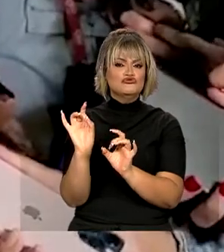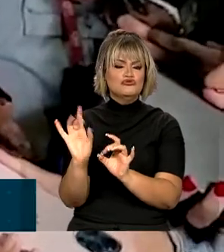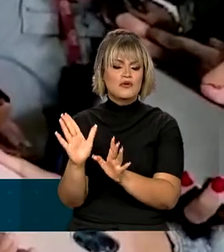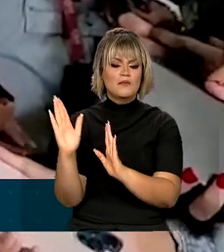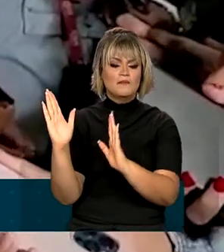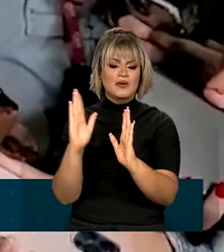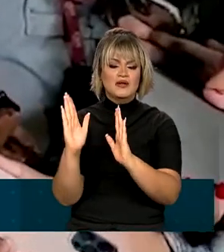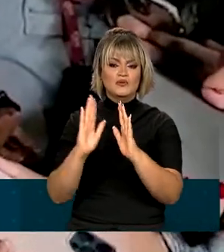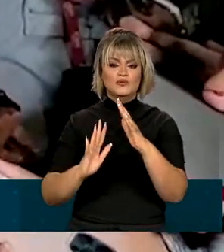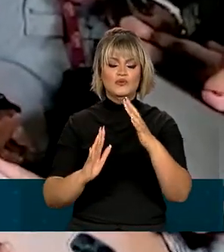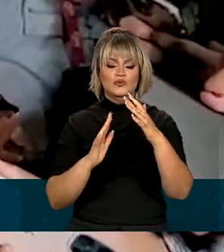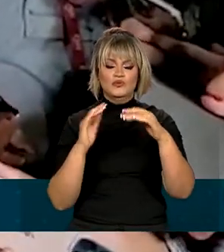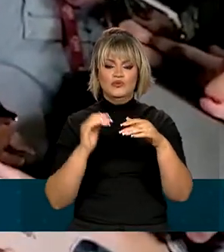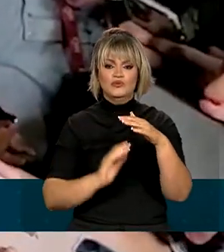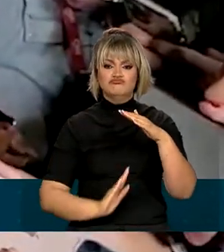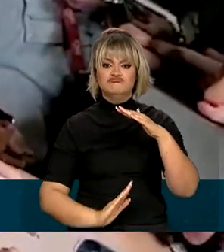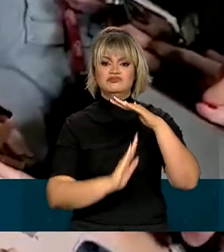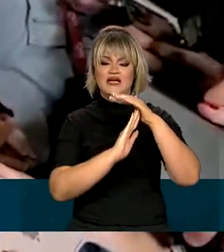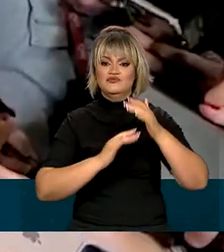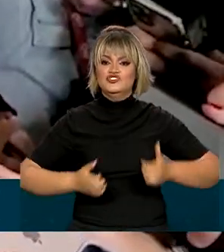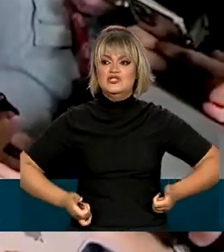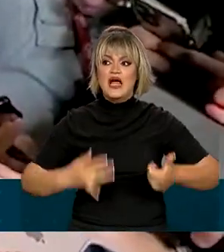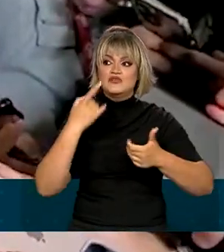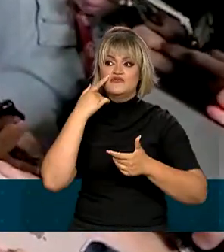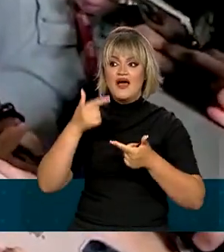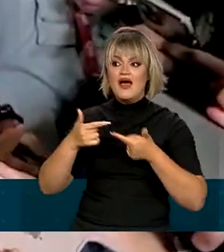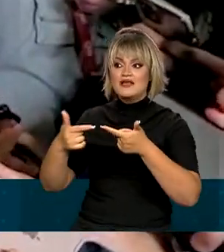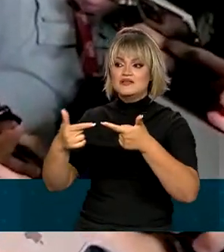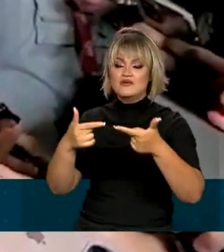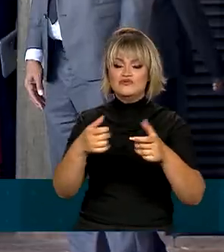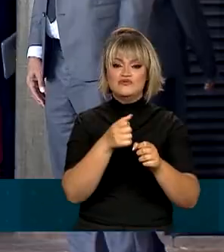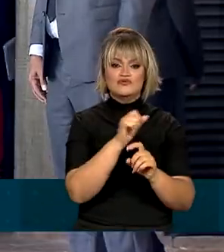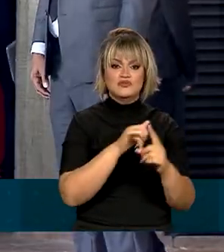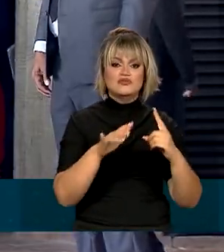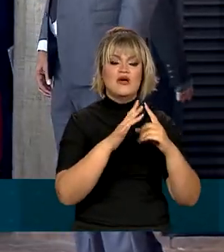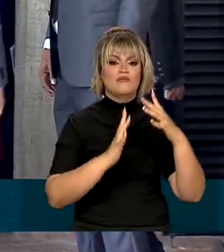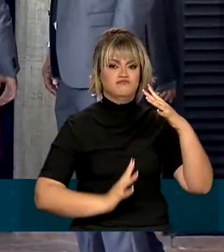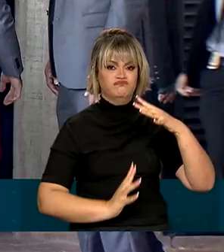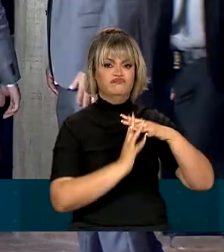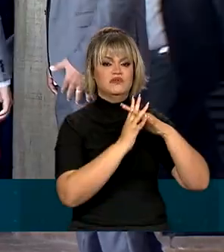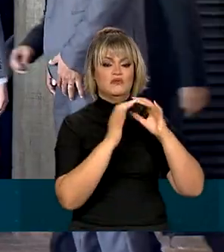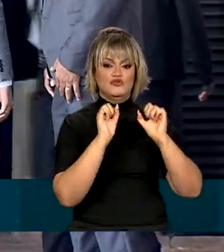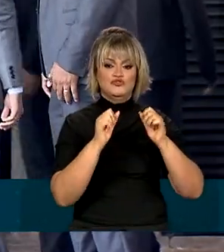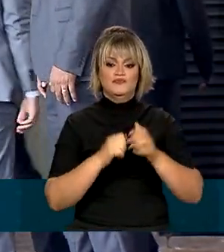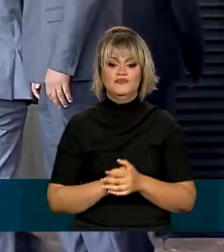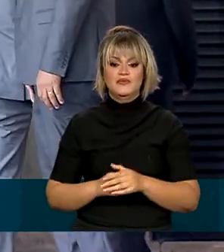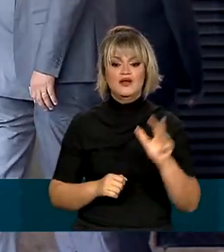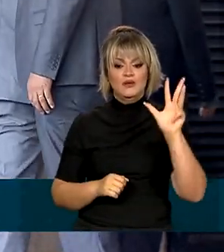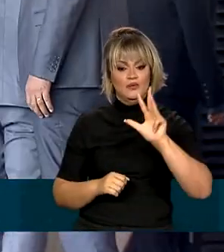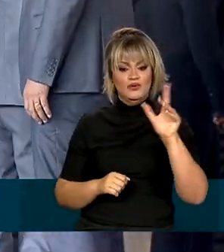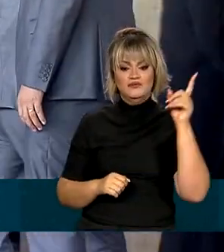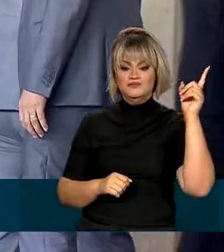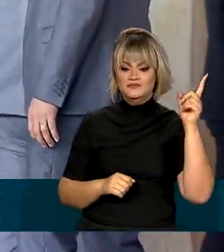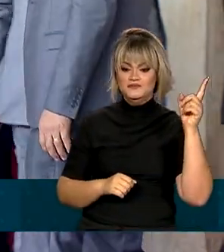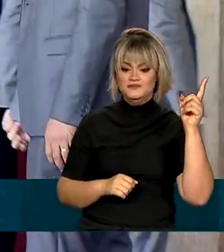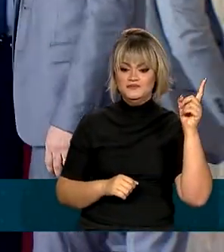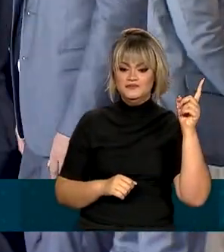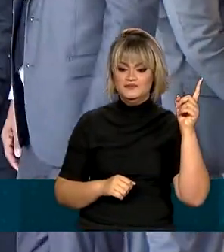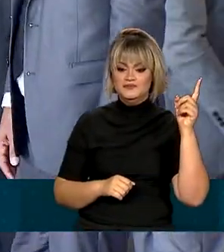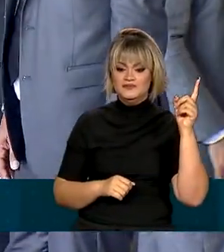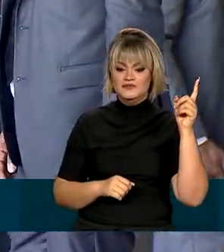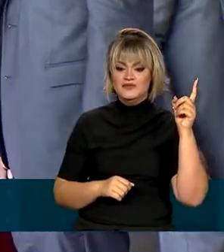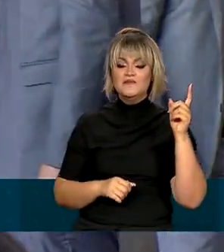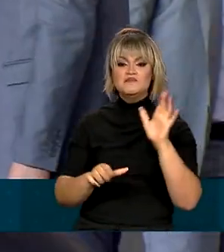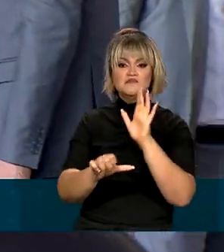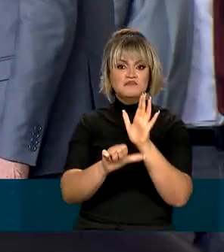do teto de gato as ações sociais do governo. Mais cedo, o presidente eleito Luiz Inácio Lula da Silva